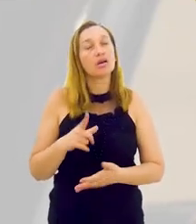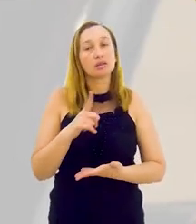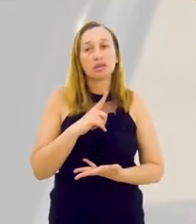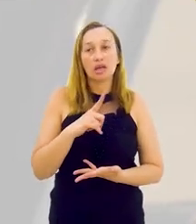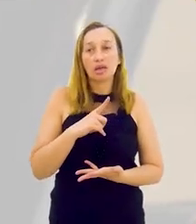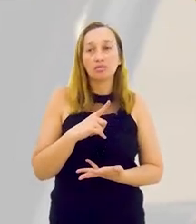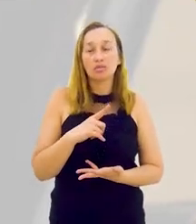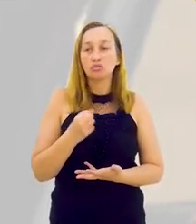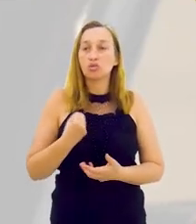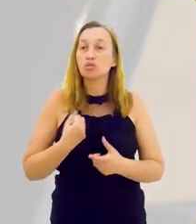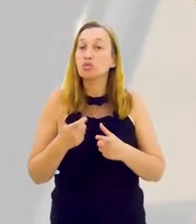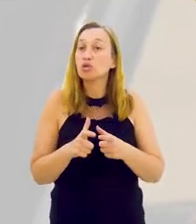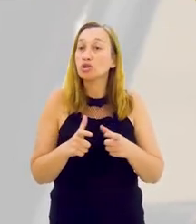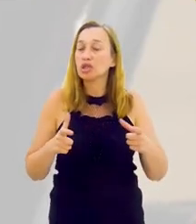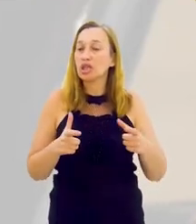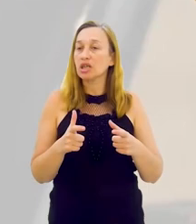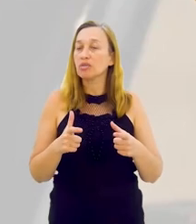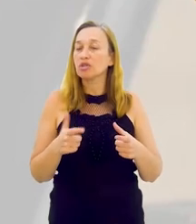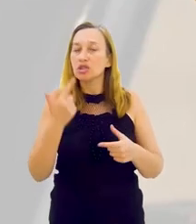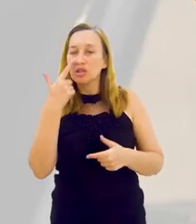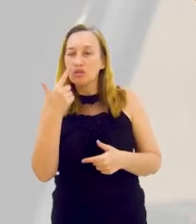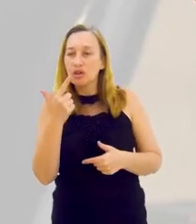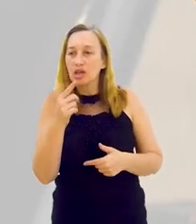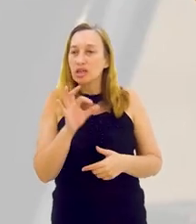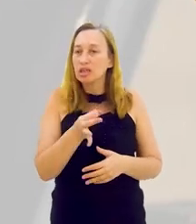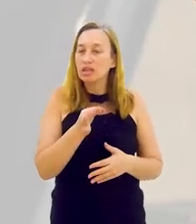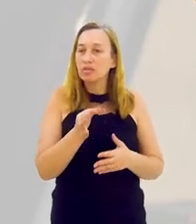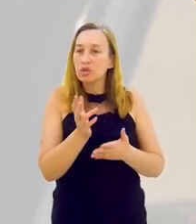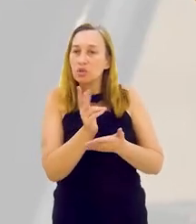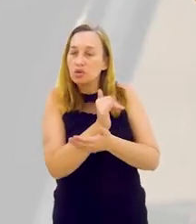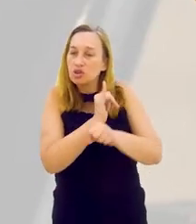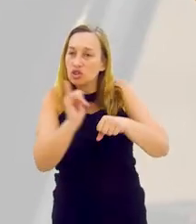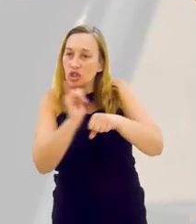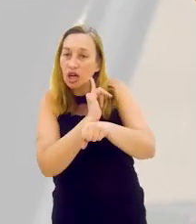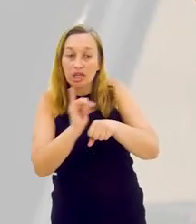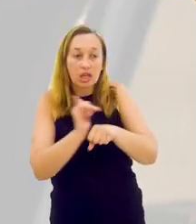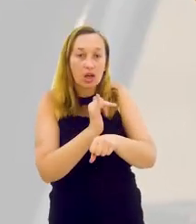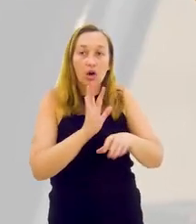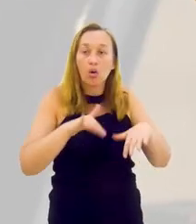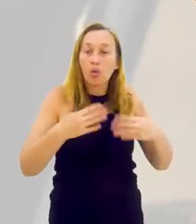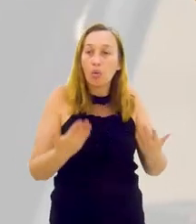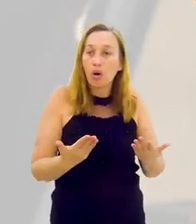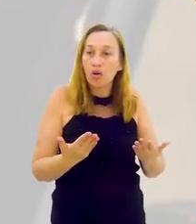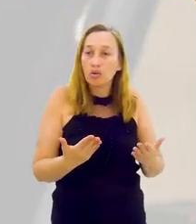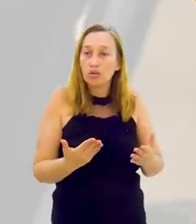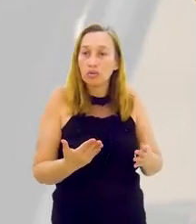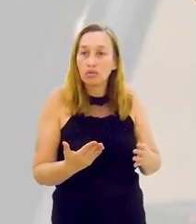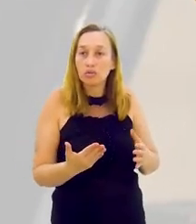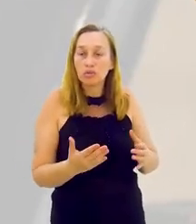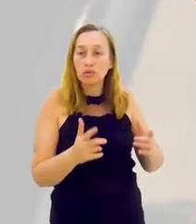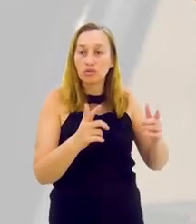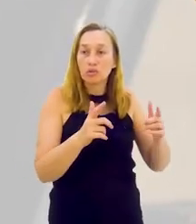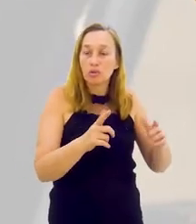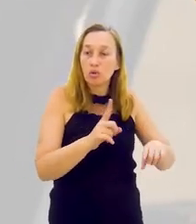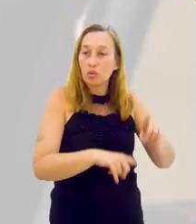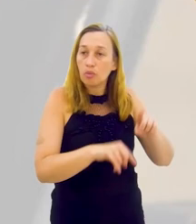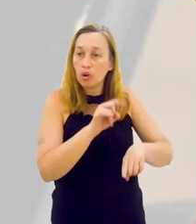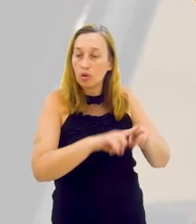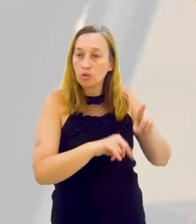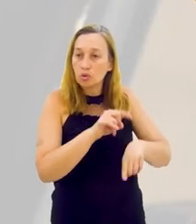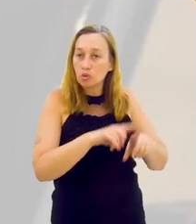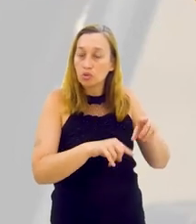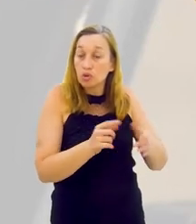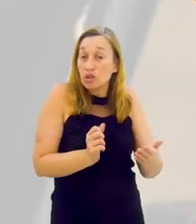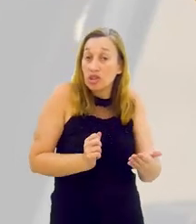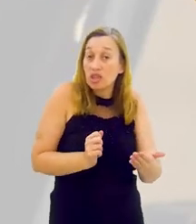temos, a partir da demanda, a gente pode exatamente mapear quais são os elos da cadeia produtiva faltante,